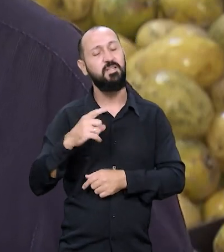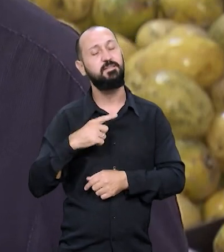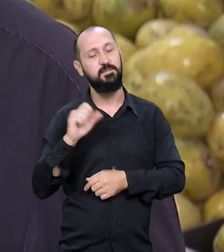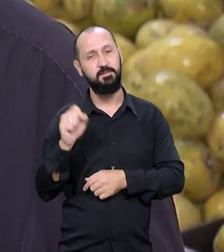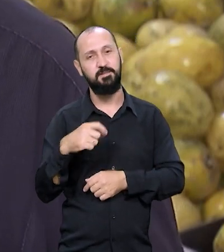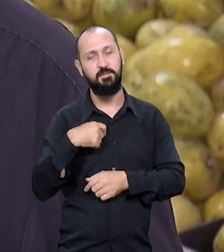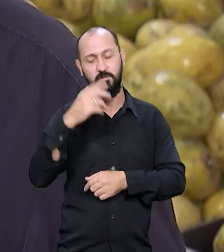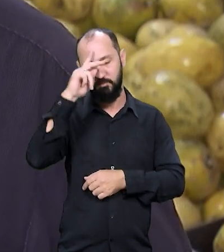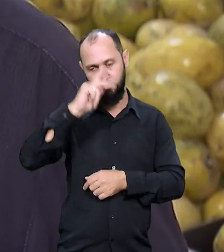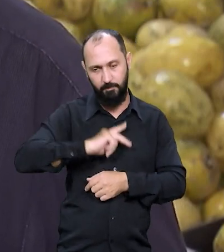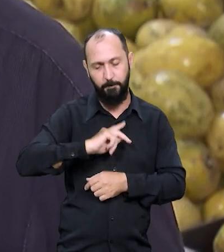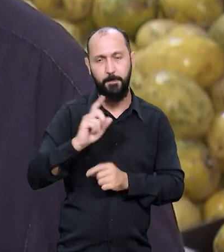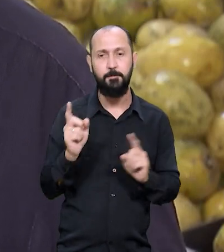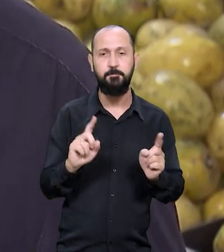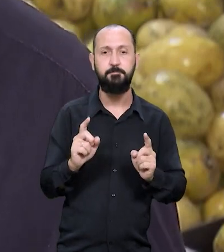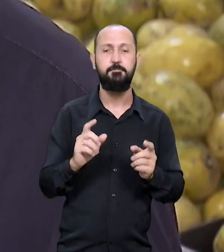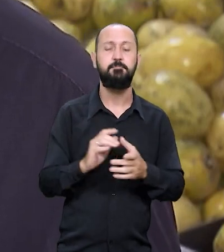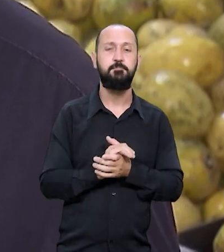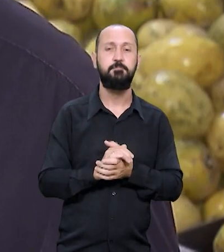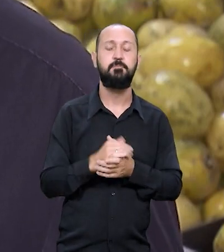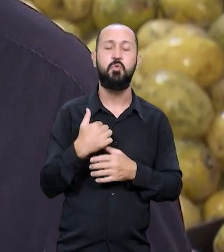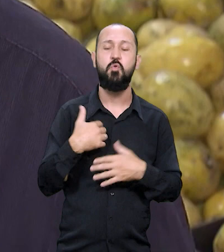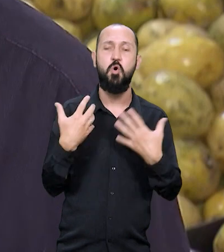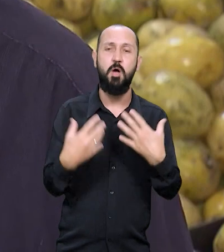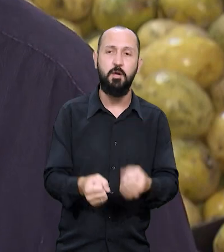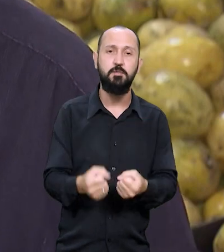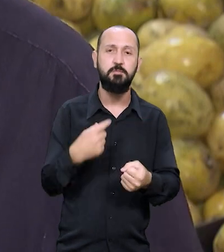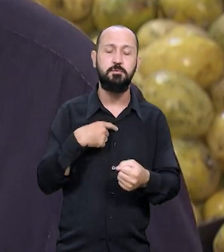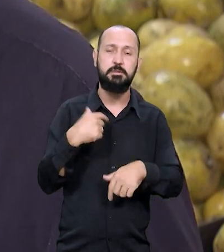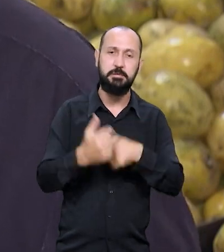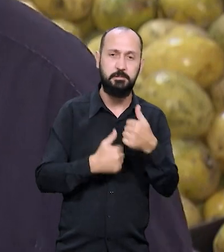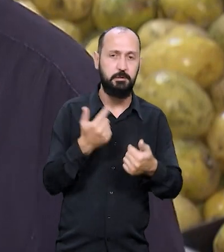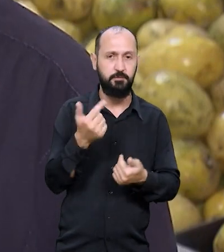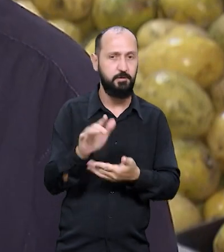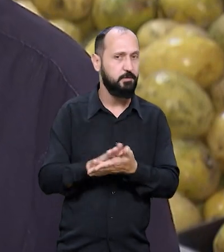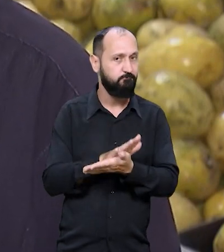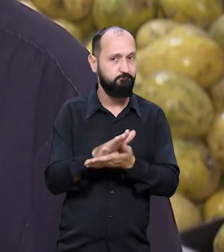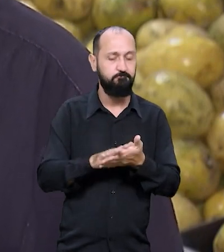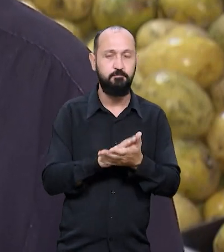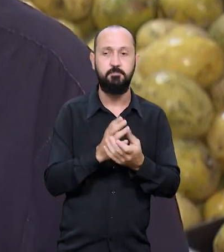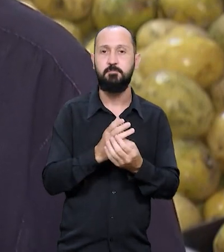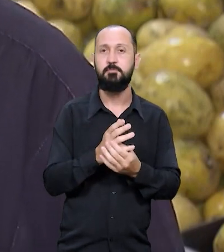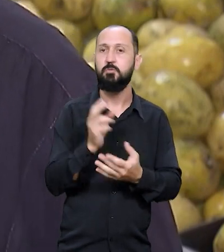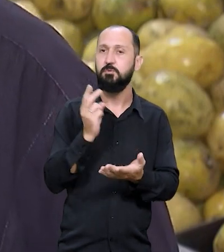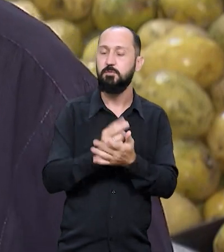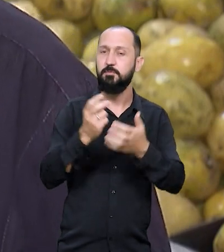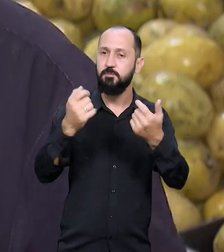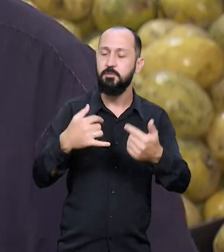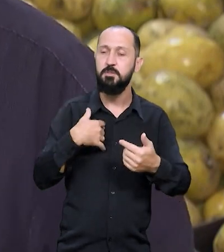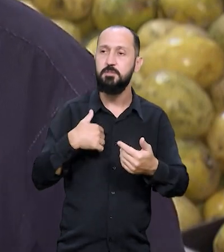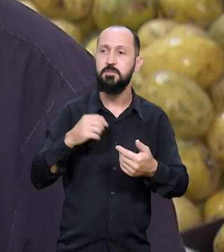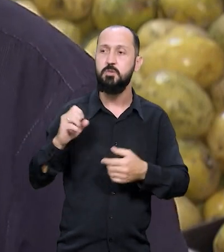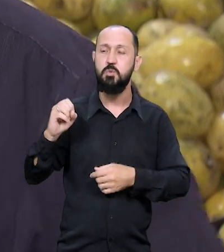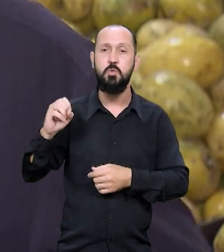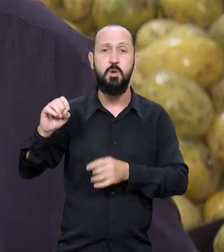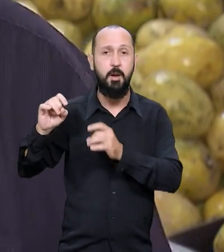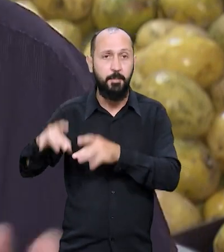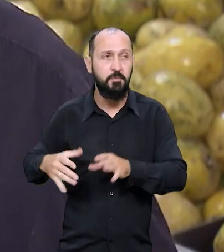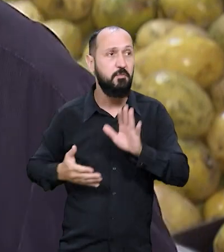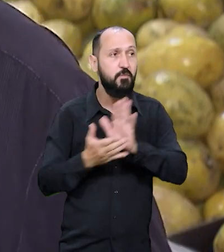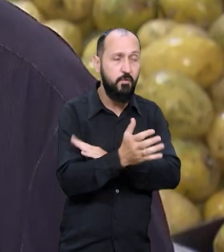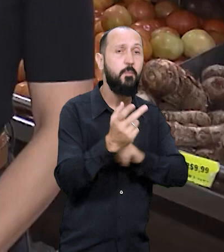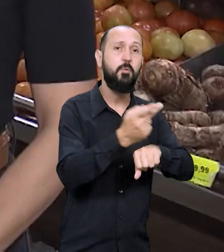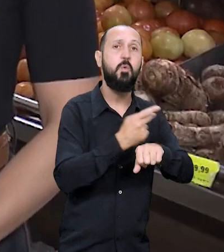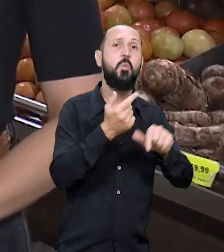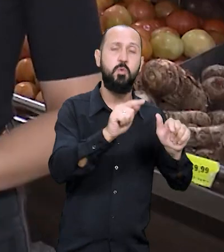problemas. Comigo mesmo, porque eu não vou me aceitar sem trabalhar. E eu sempre falo, se eu sair daqui, eu vou procurar